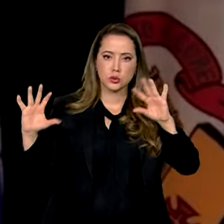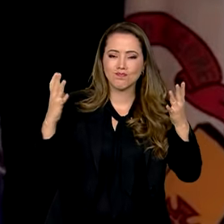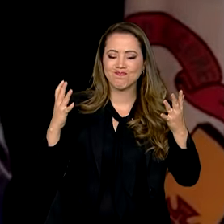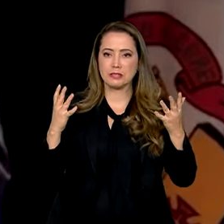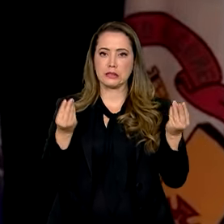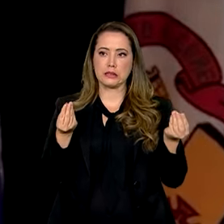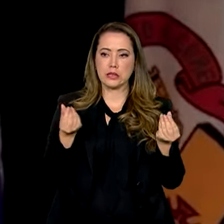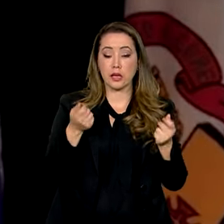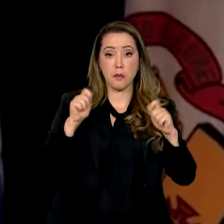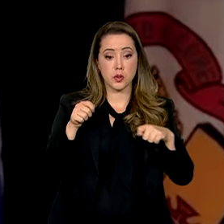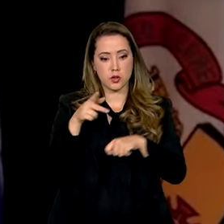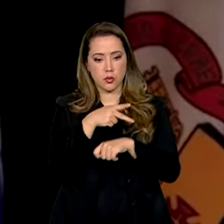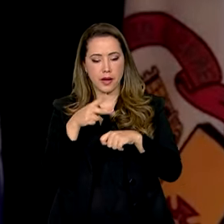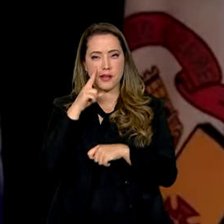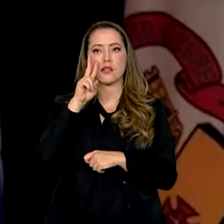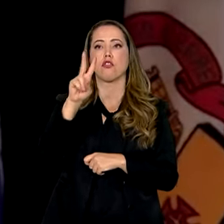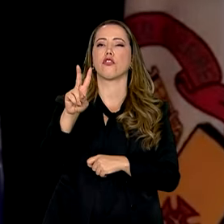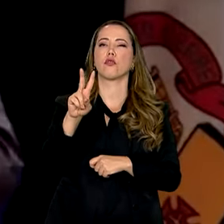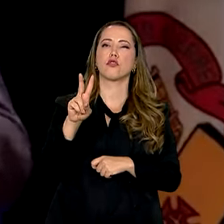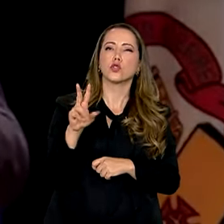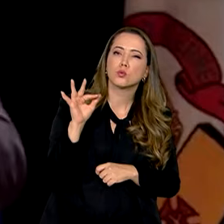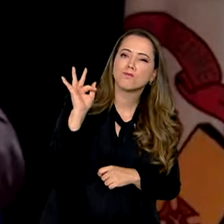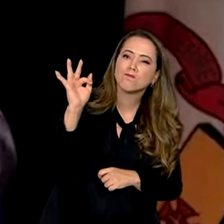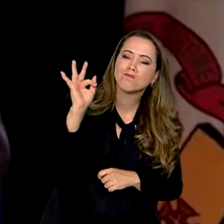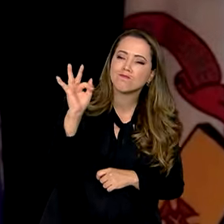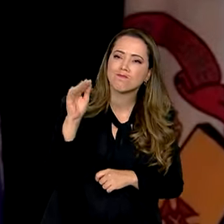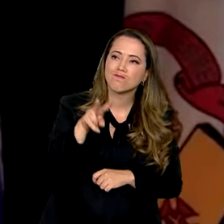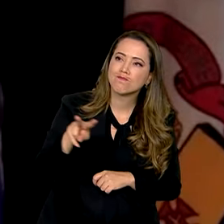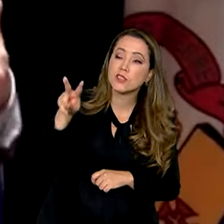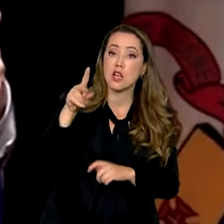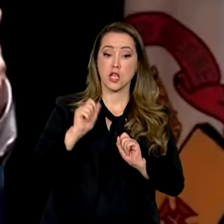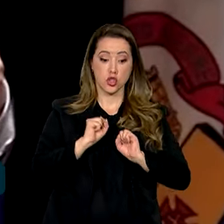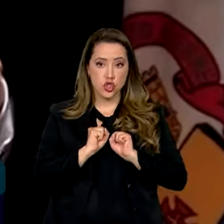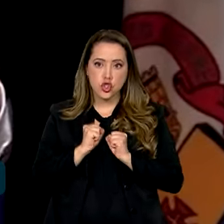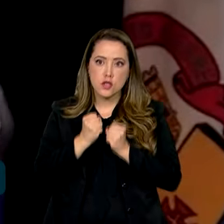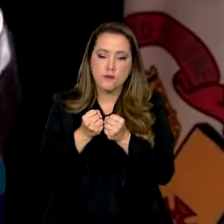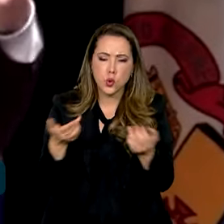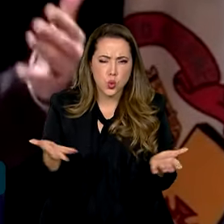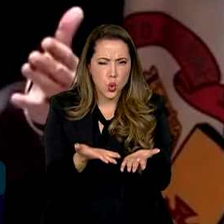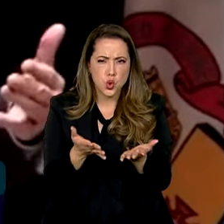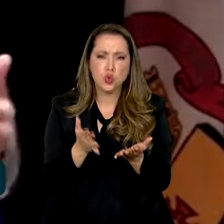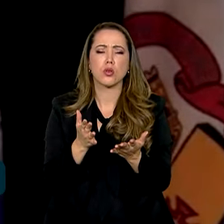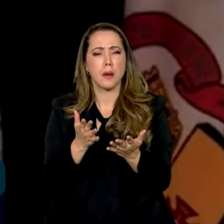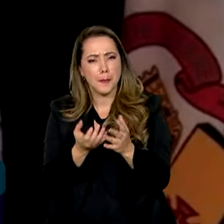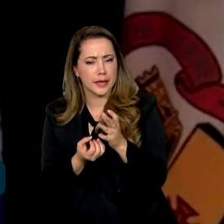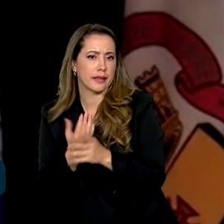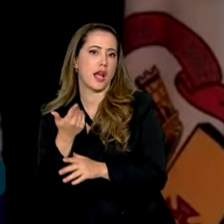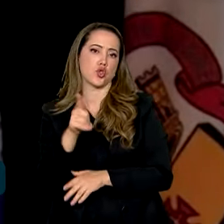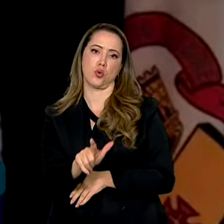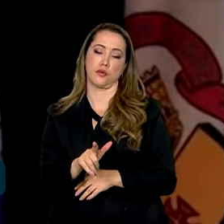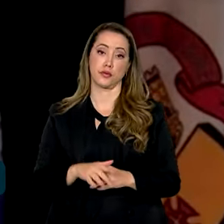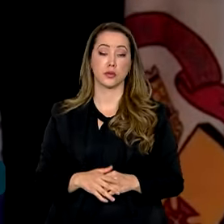permite que o país volte a olhar para frente e a gente possa fazer um enorme esforço para reconstruir